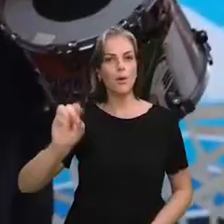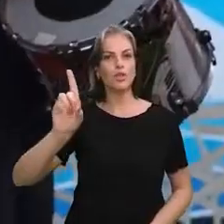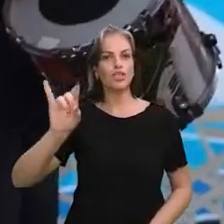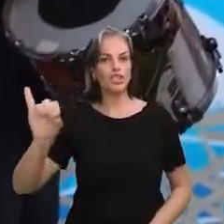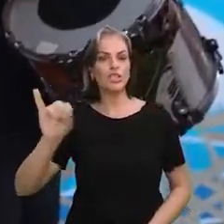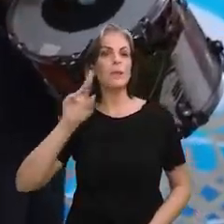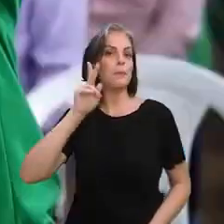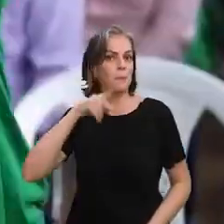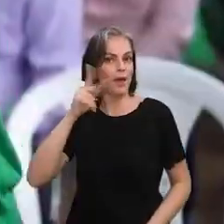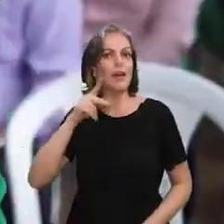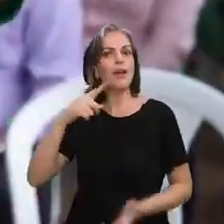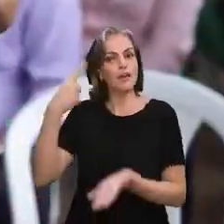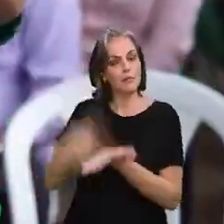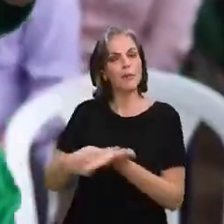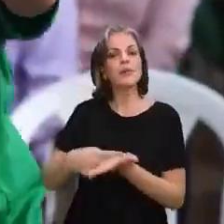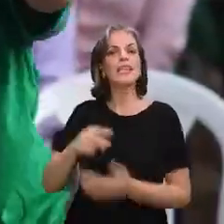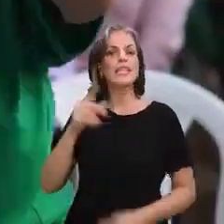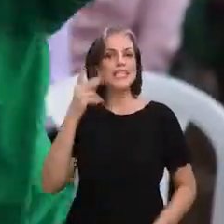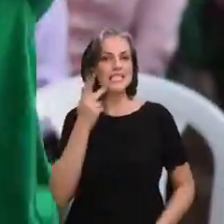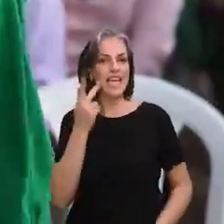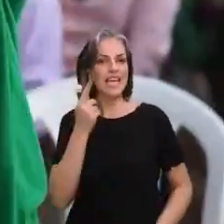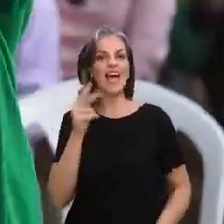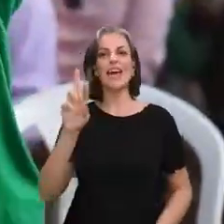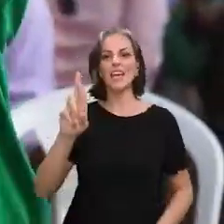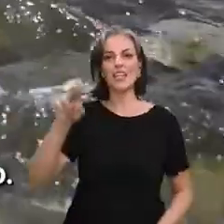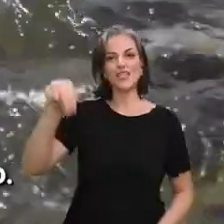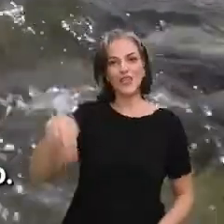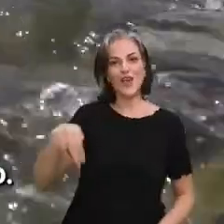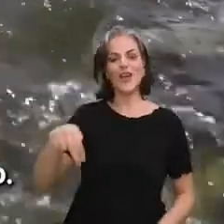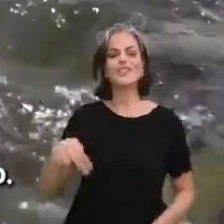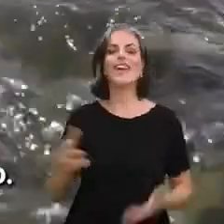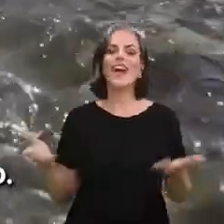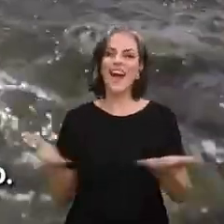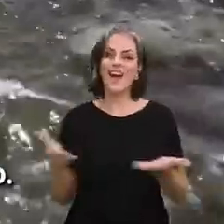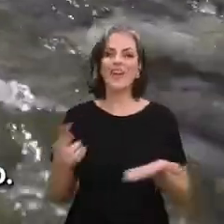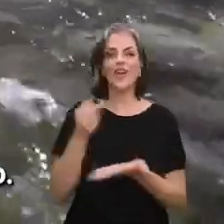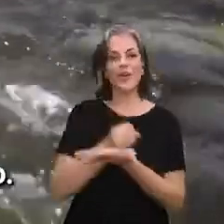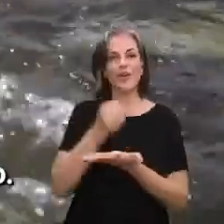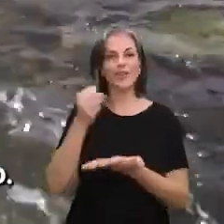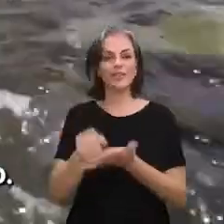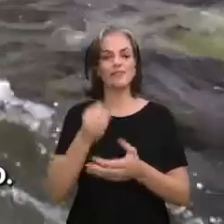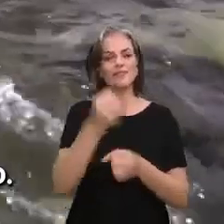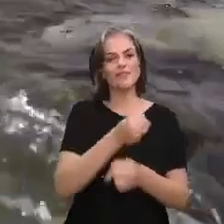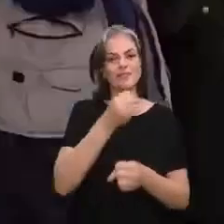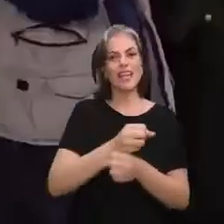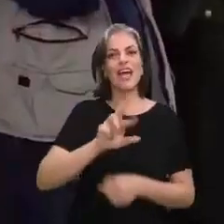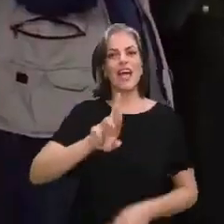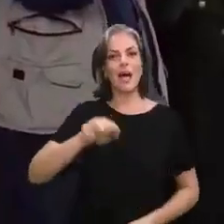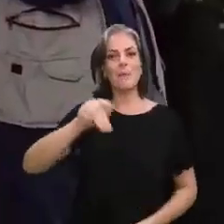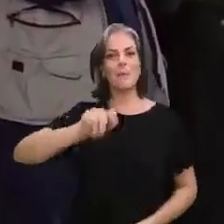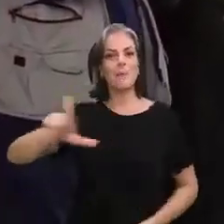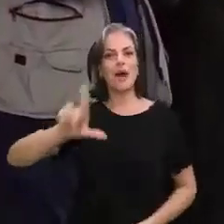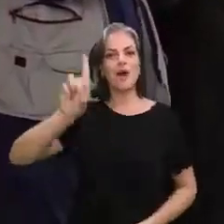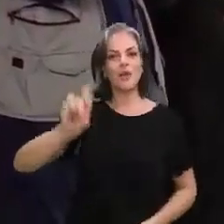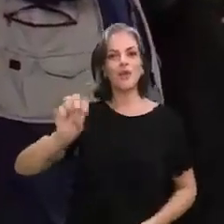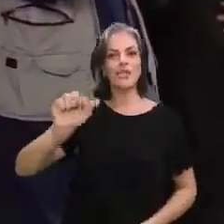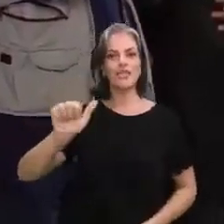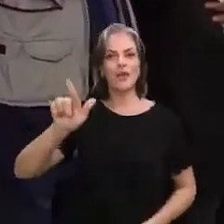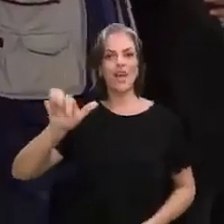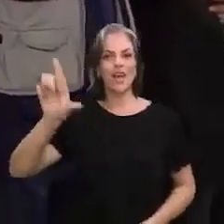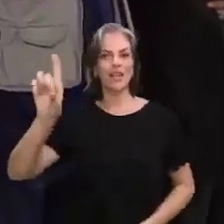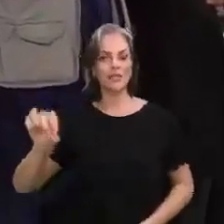povo da Paraíba, Ceará e Rio Grande do Norte. E estamos contratando a obra do ramal do Salgado. Entre os anos de